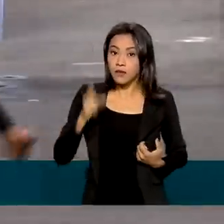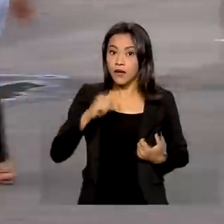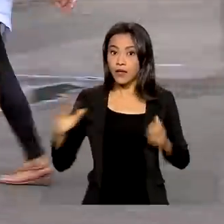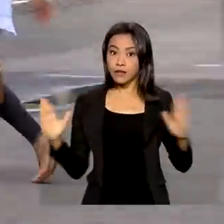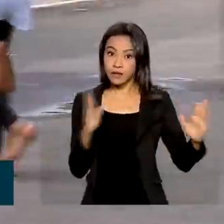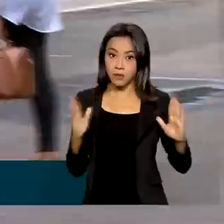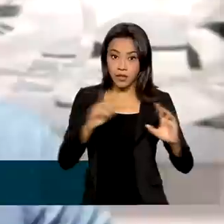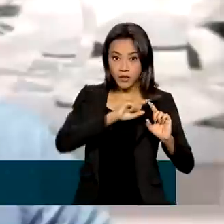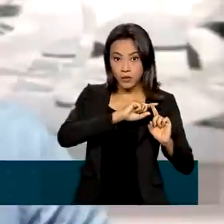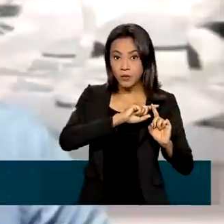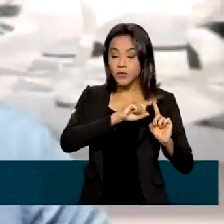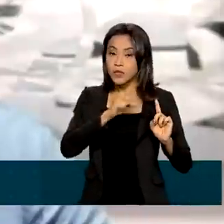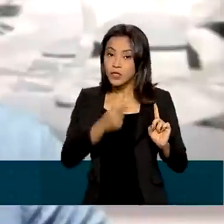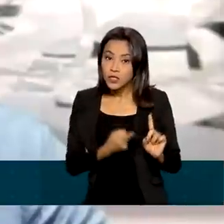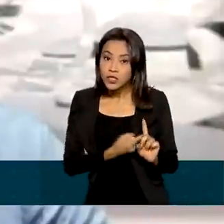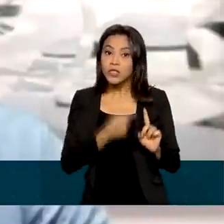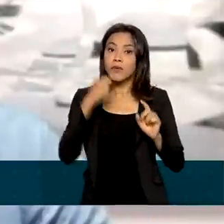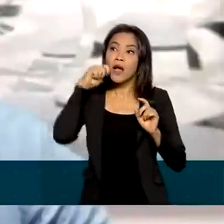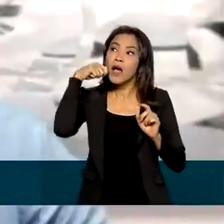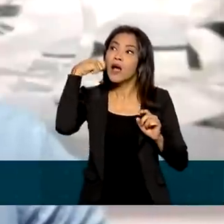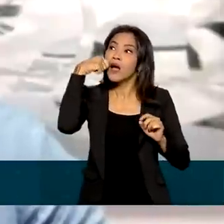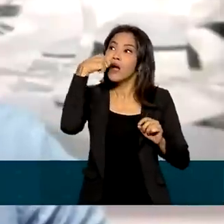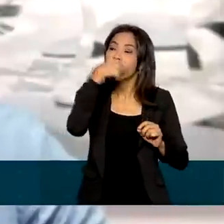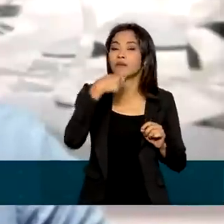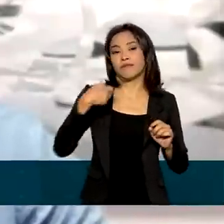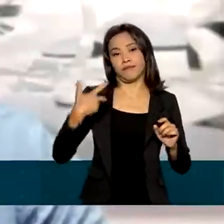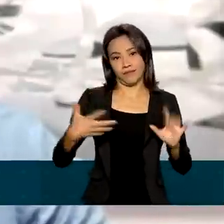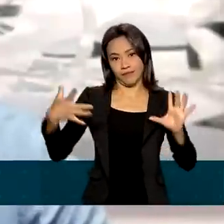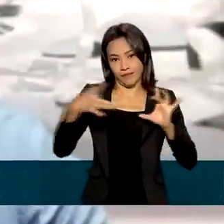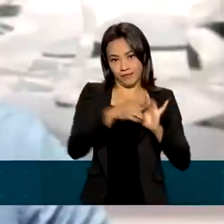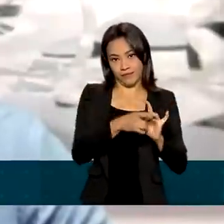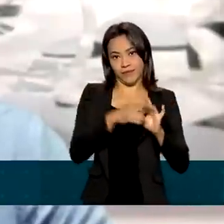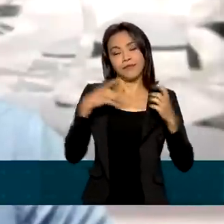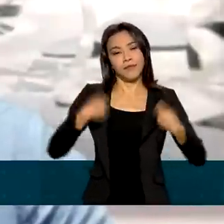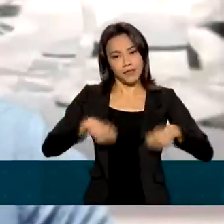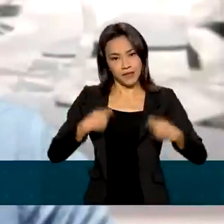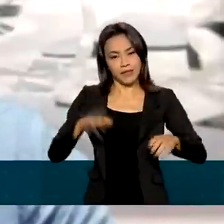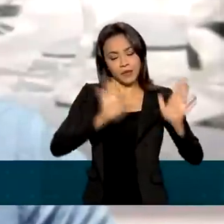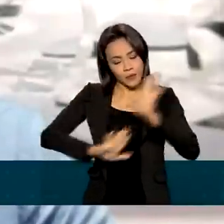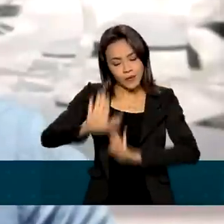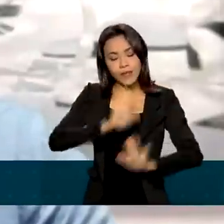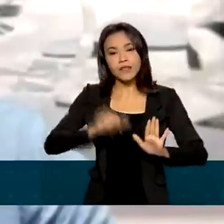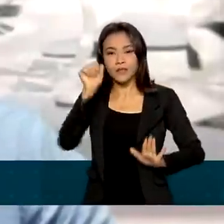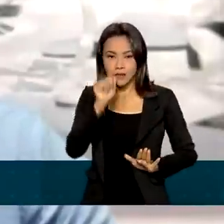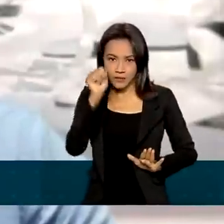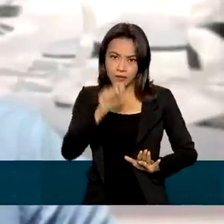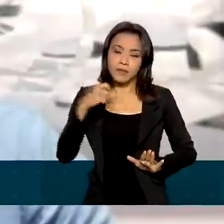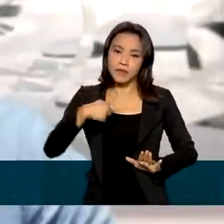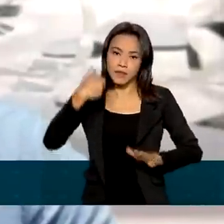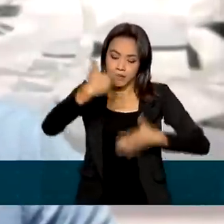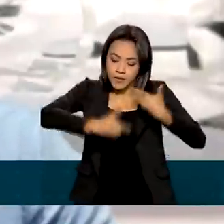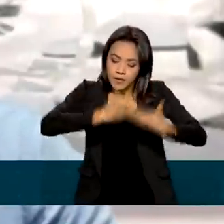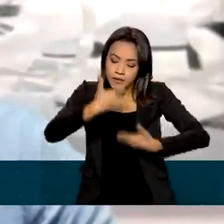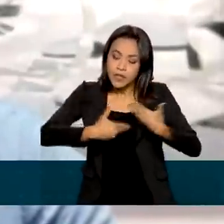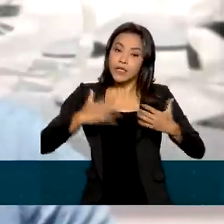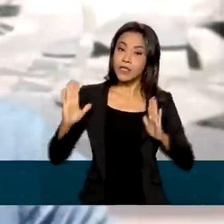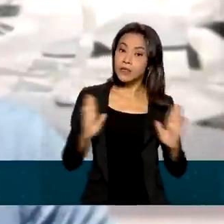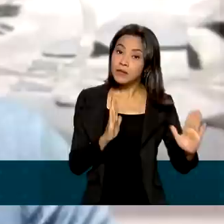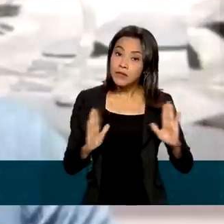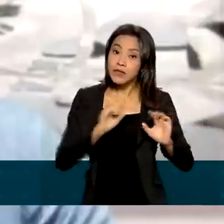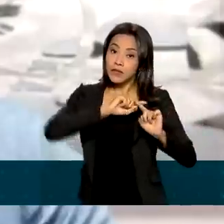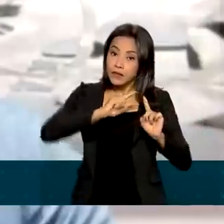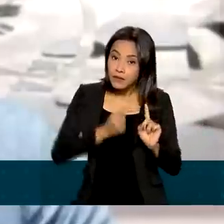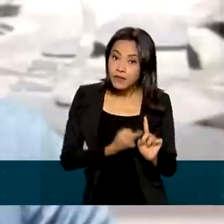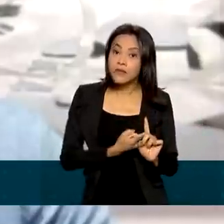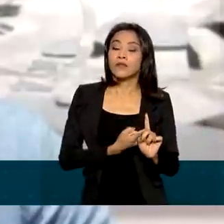-natal odontológico. Faz parte do pré-natal, daqueles cuidados que a mulher deve receber quando ela está grávida.